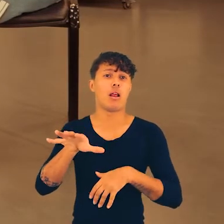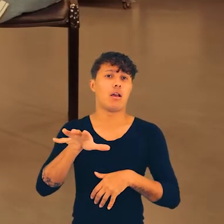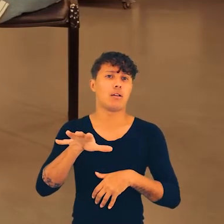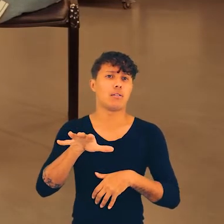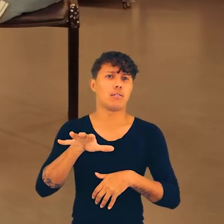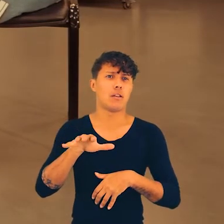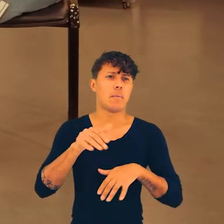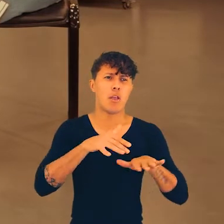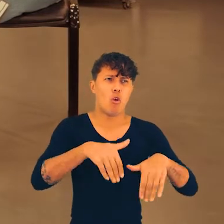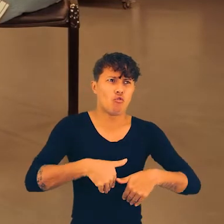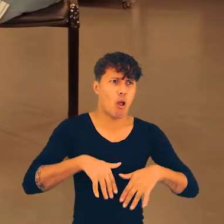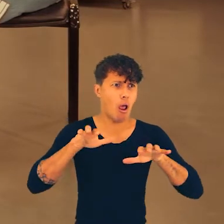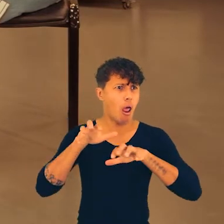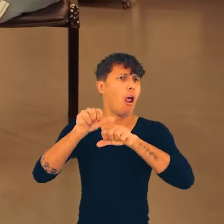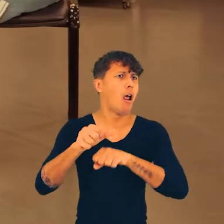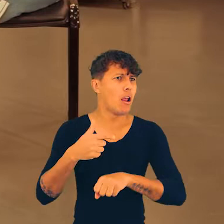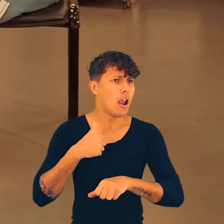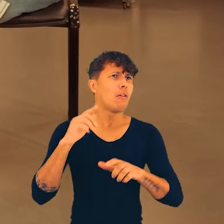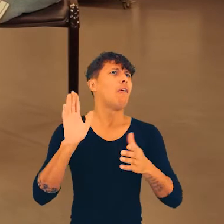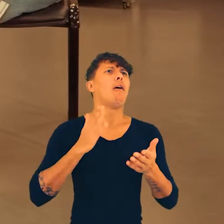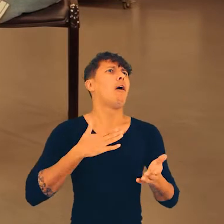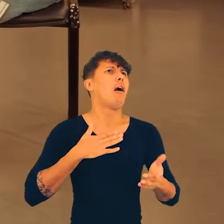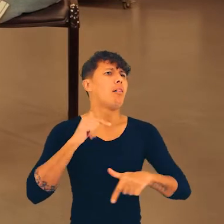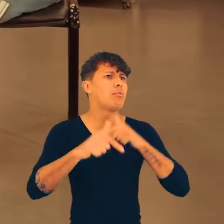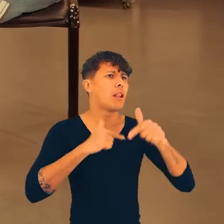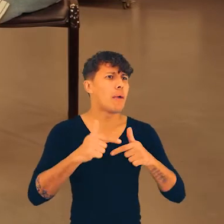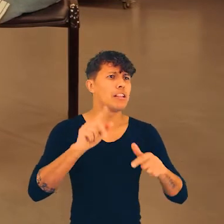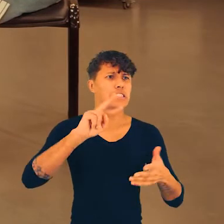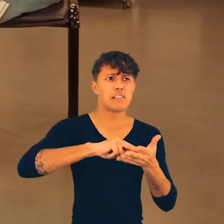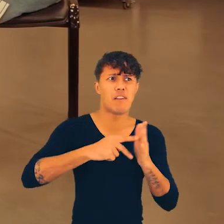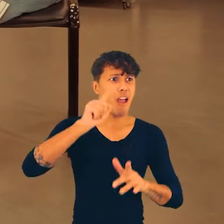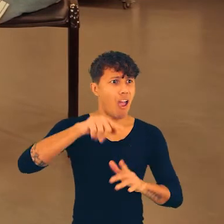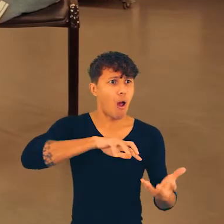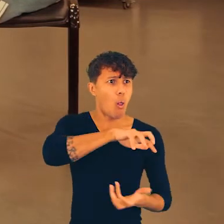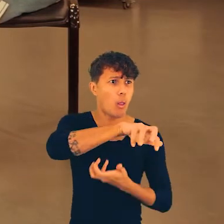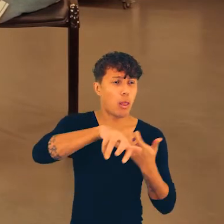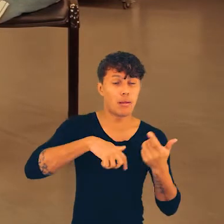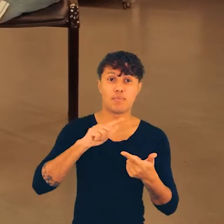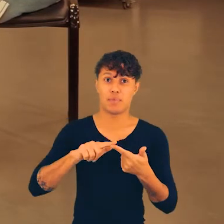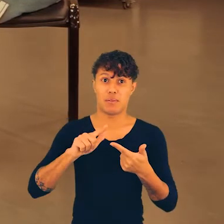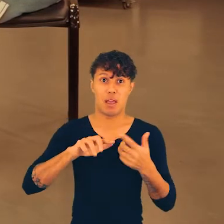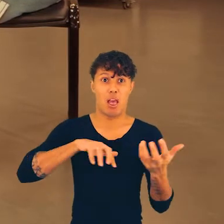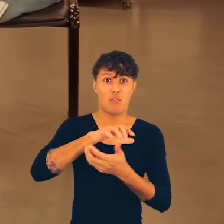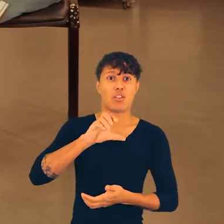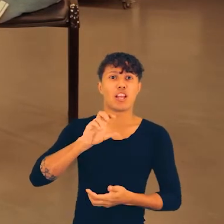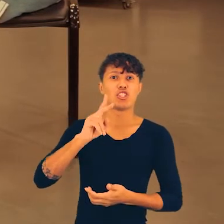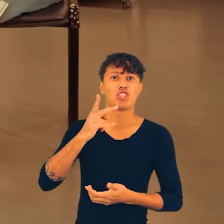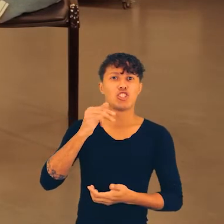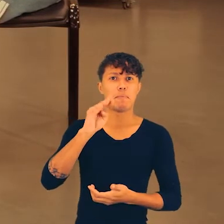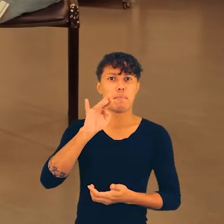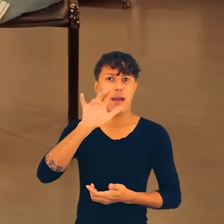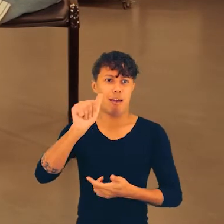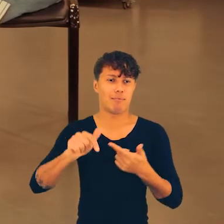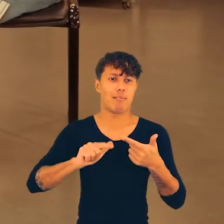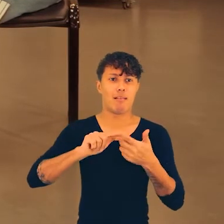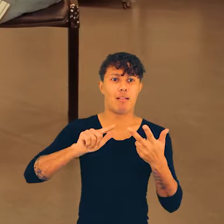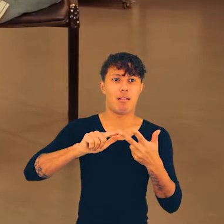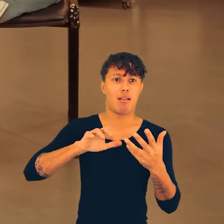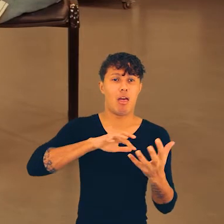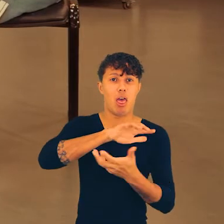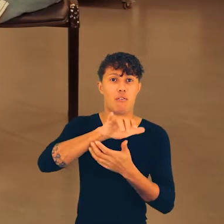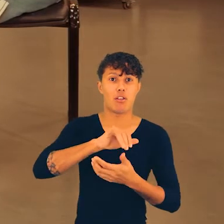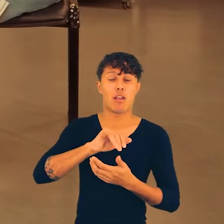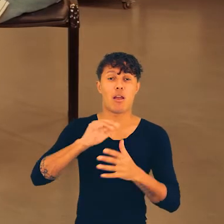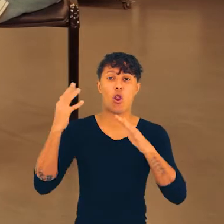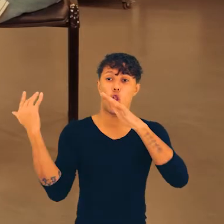açudes, esses famintos tomaram de conta lá para reivindicar trabalho. Isso foi uma revolta. Nós tivemos a revolta da chibata,